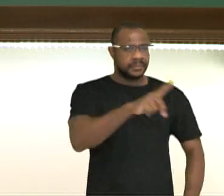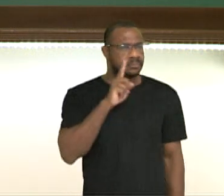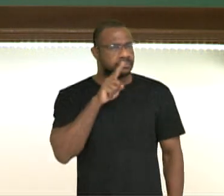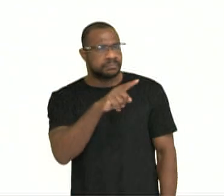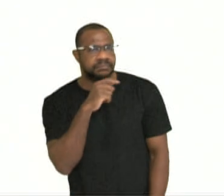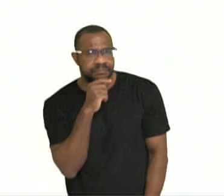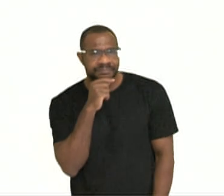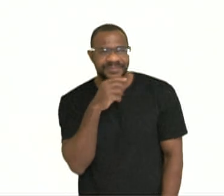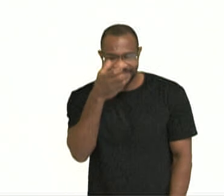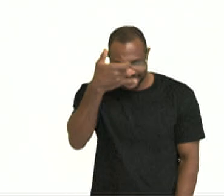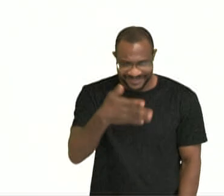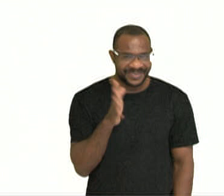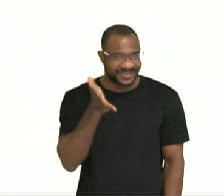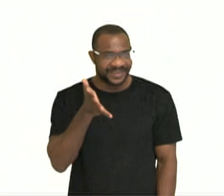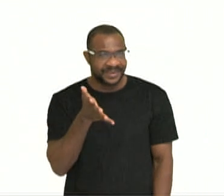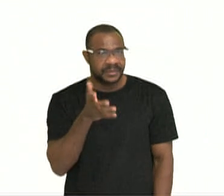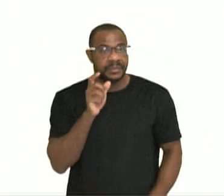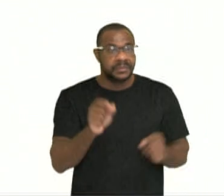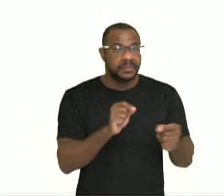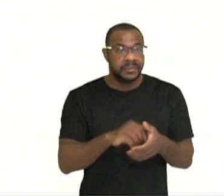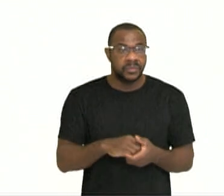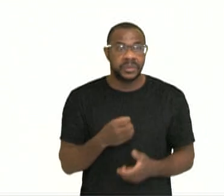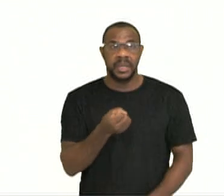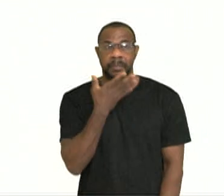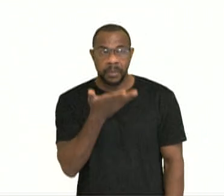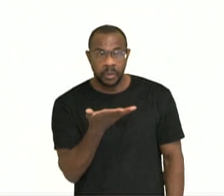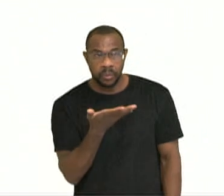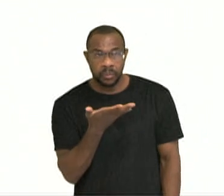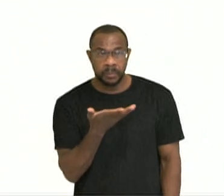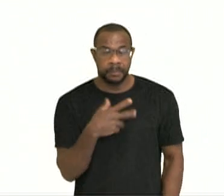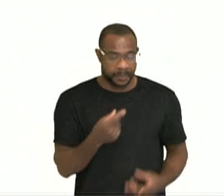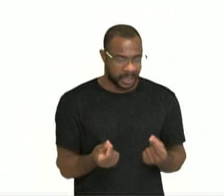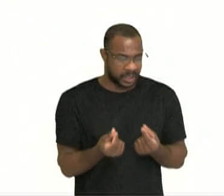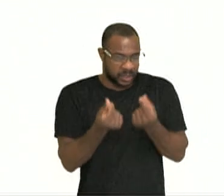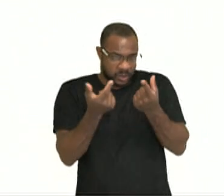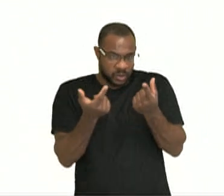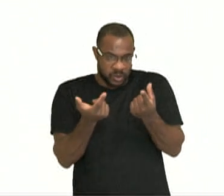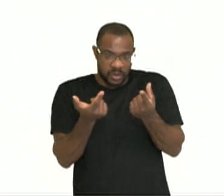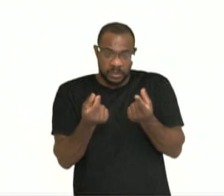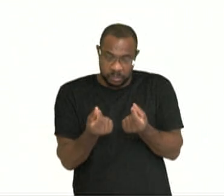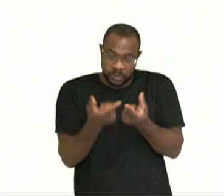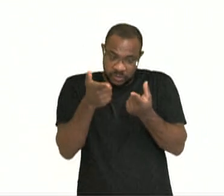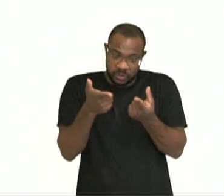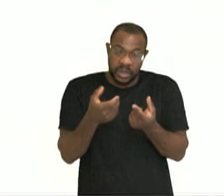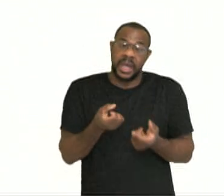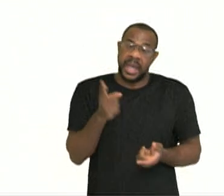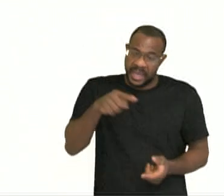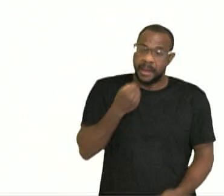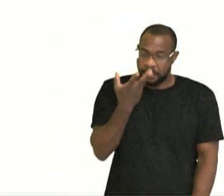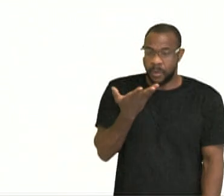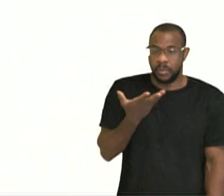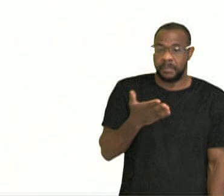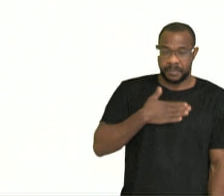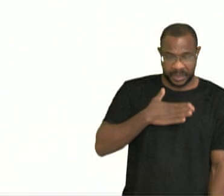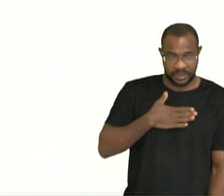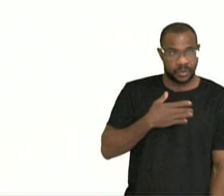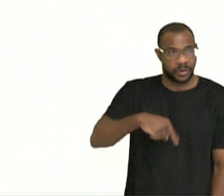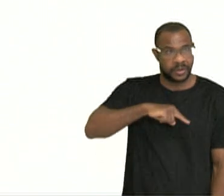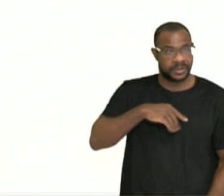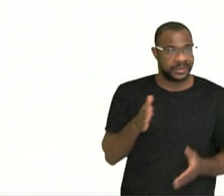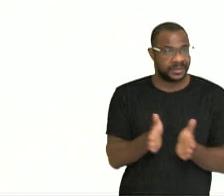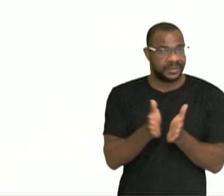não te falei que o que é bom para os ricos é bom para nós? Então eles estão ali com